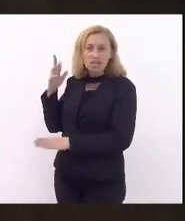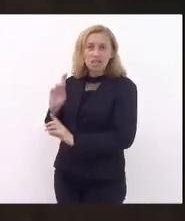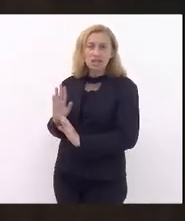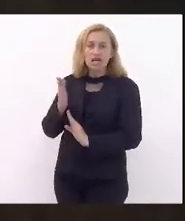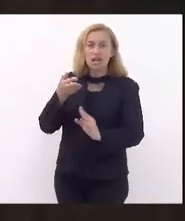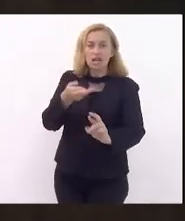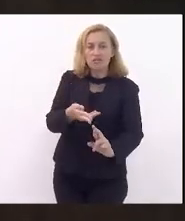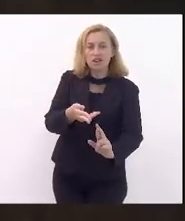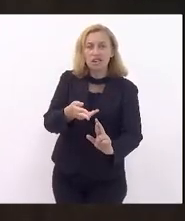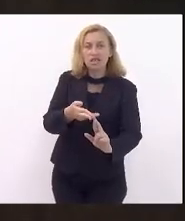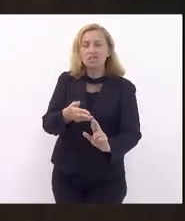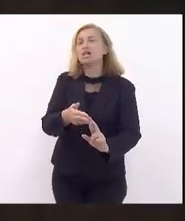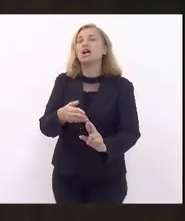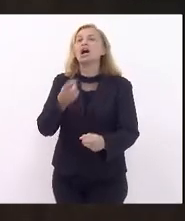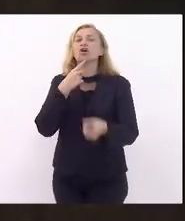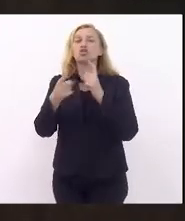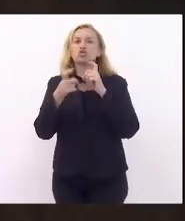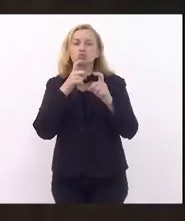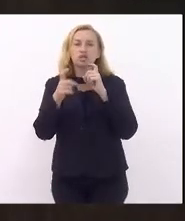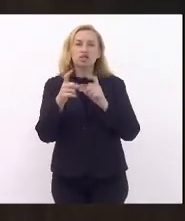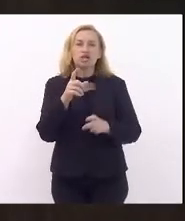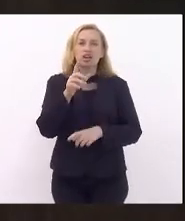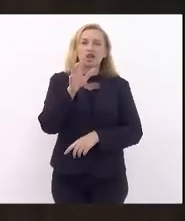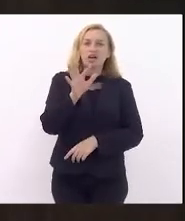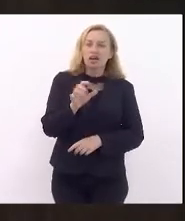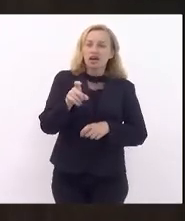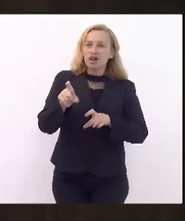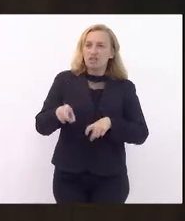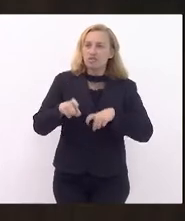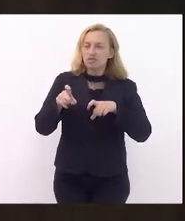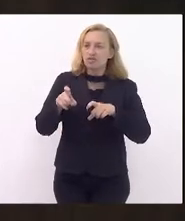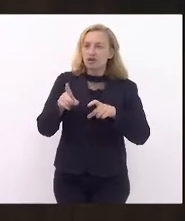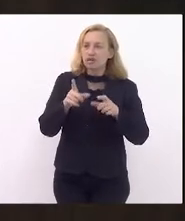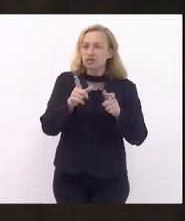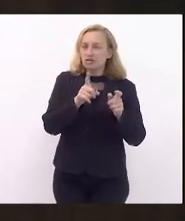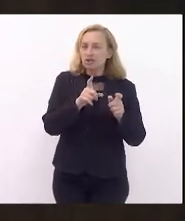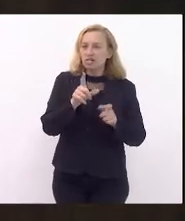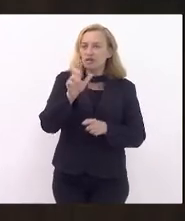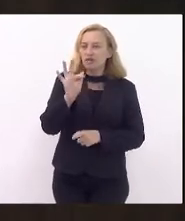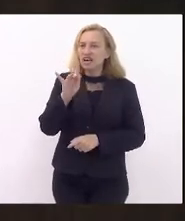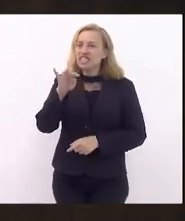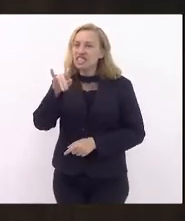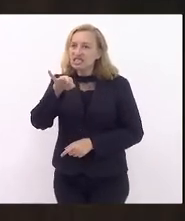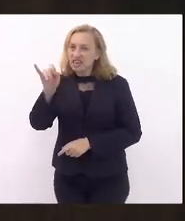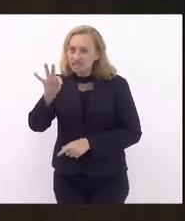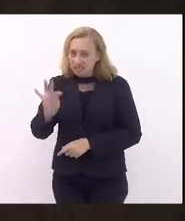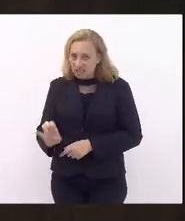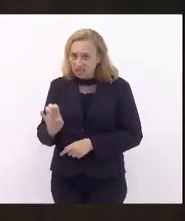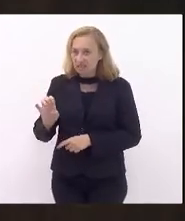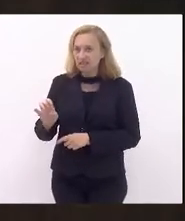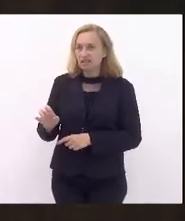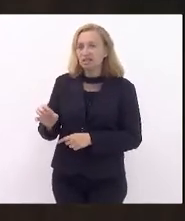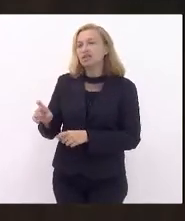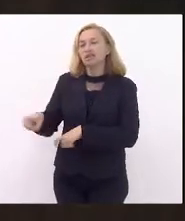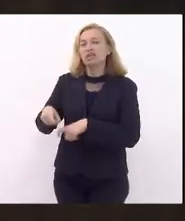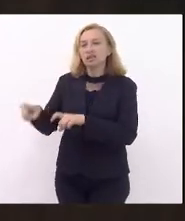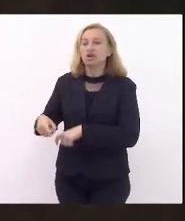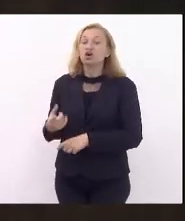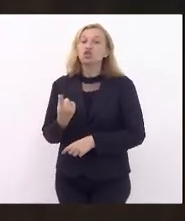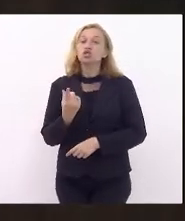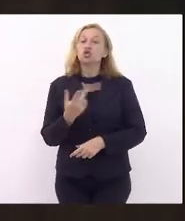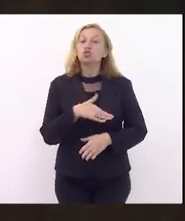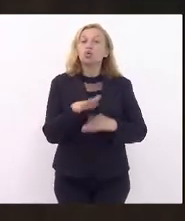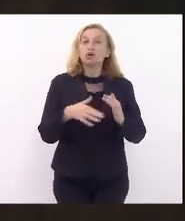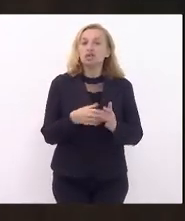ao debate sobre a questão dos fertilizantes, as nossas subsidiárias da Petrobras, todas vendidas a preço de banana.